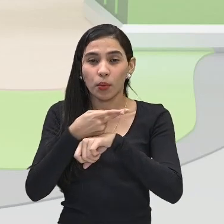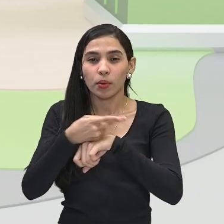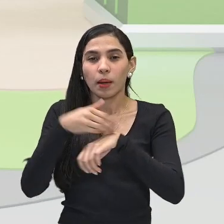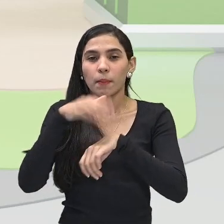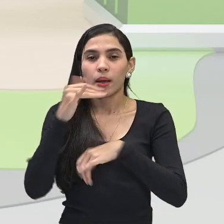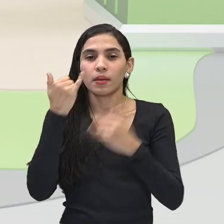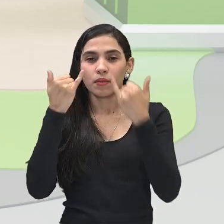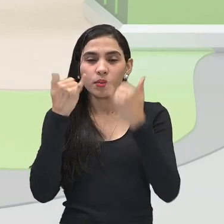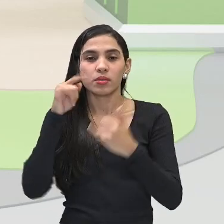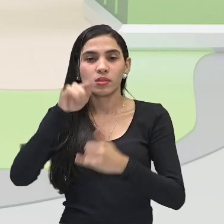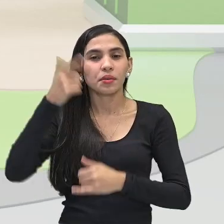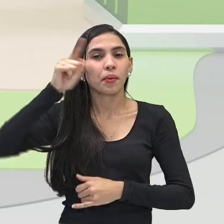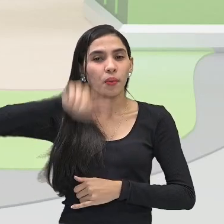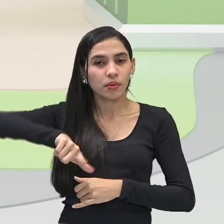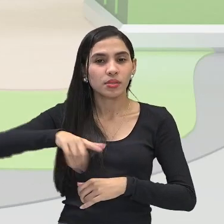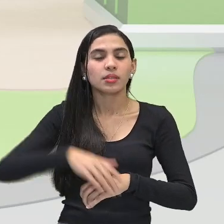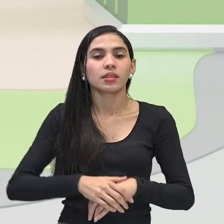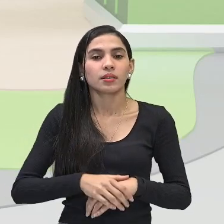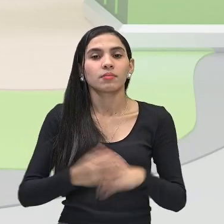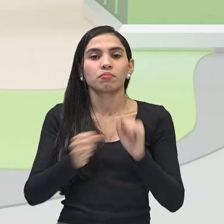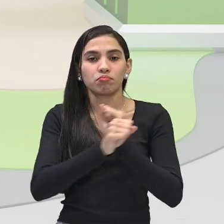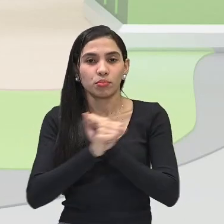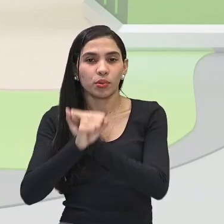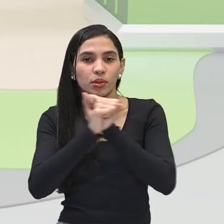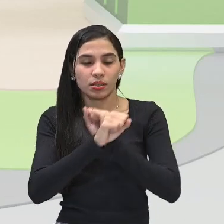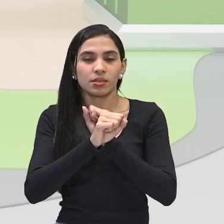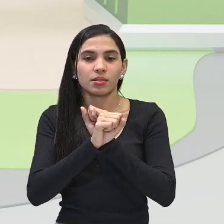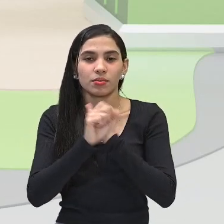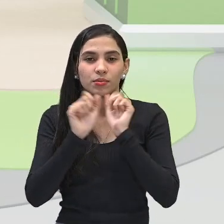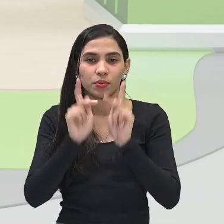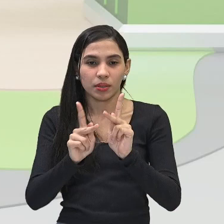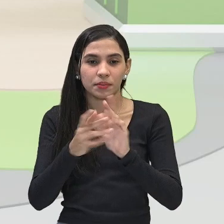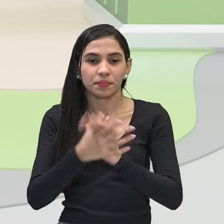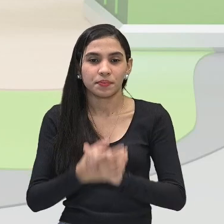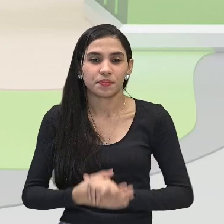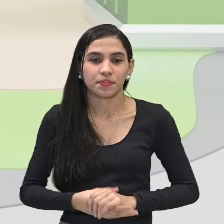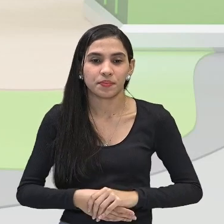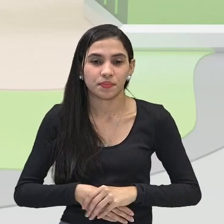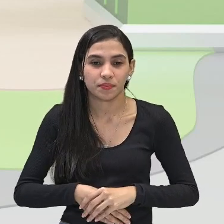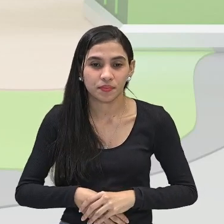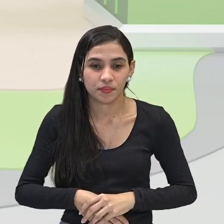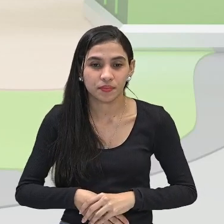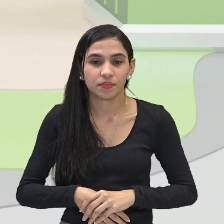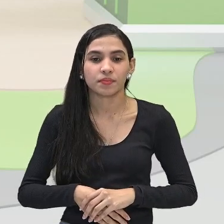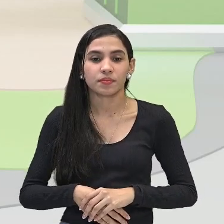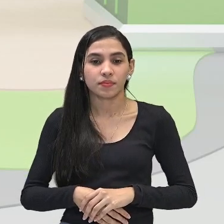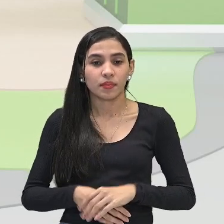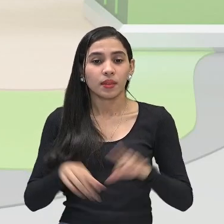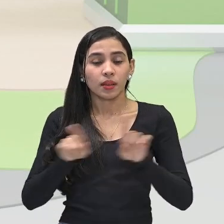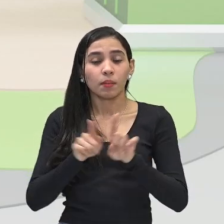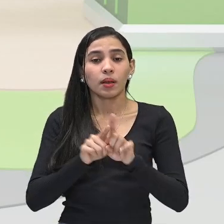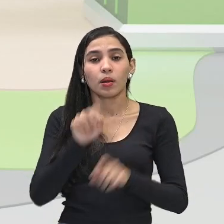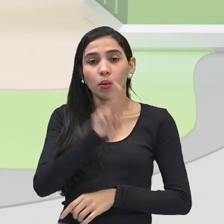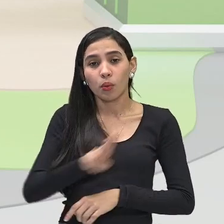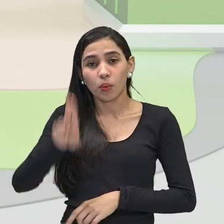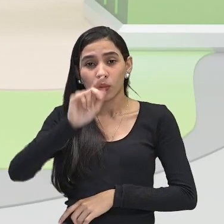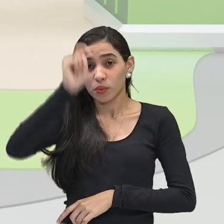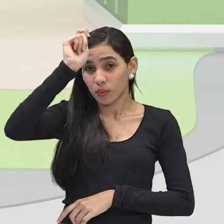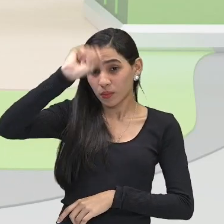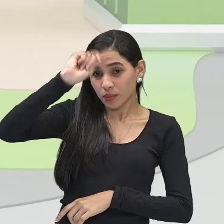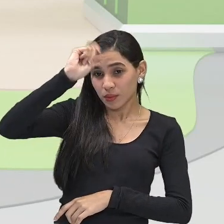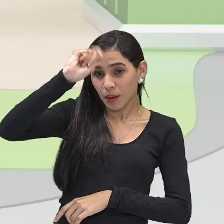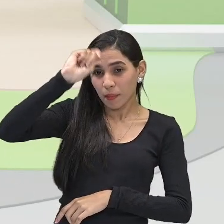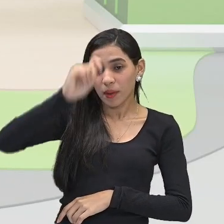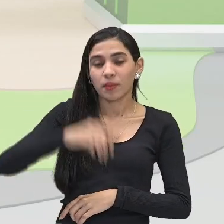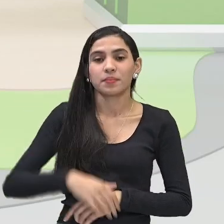para você ter essa aí proteção do seu organismo, tá? Prevenção e proteção. E o uso de chapéu, de boné, eles